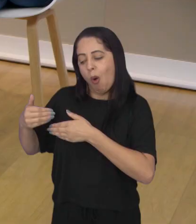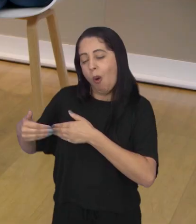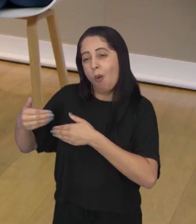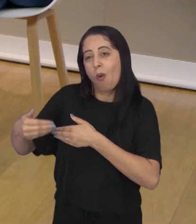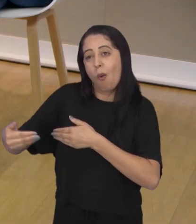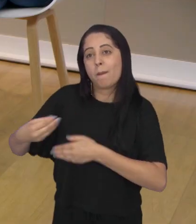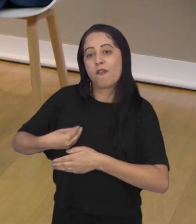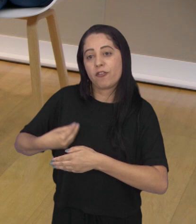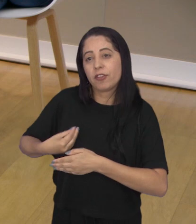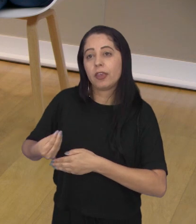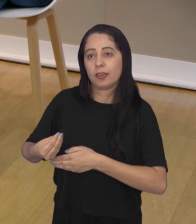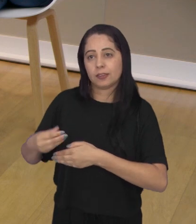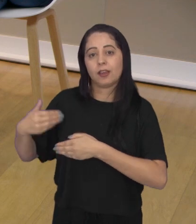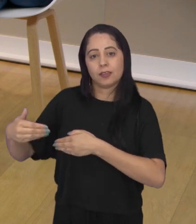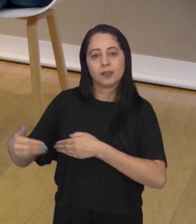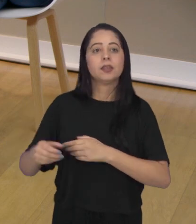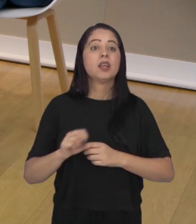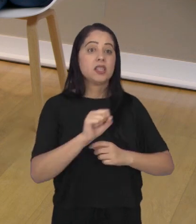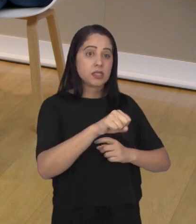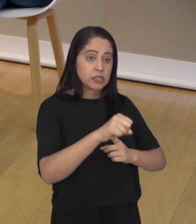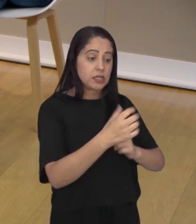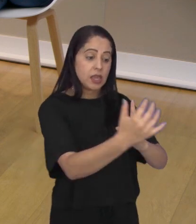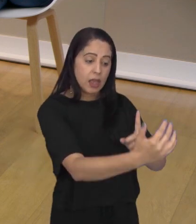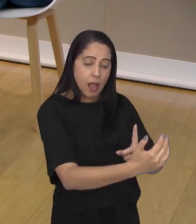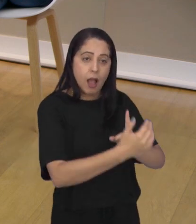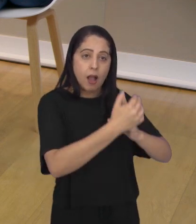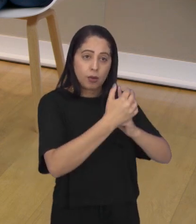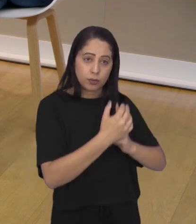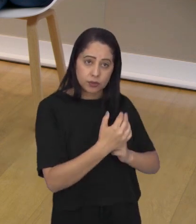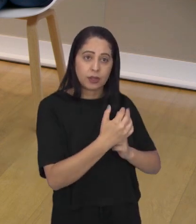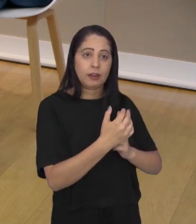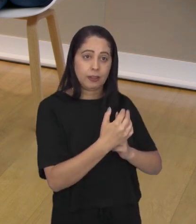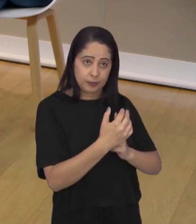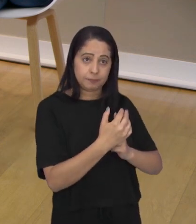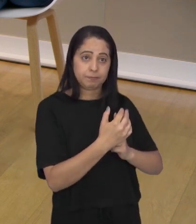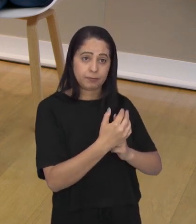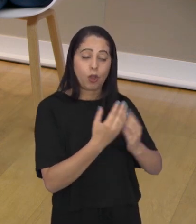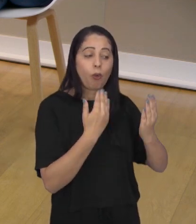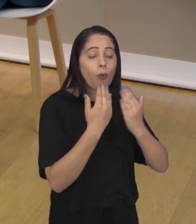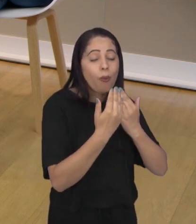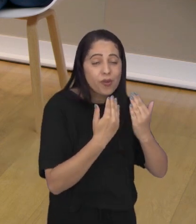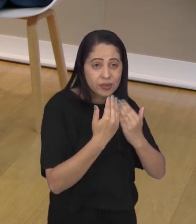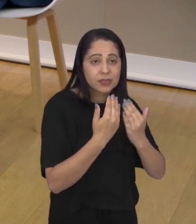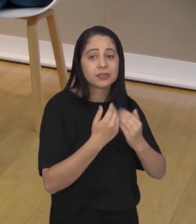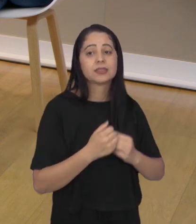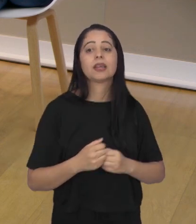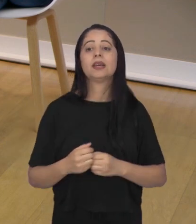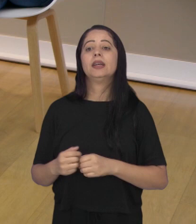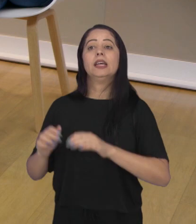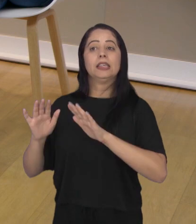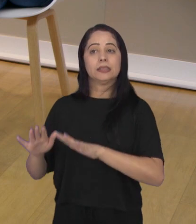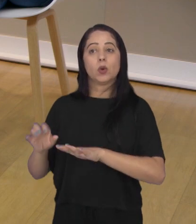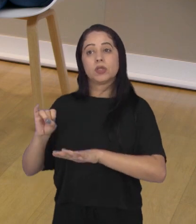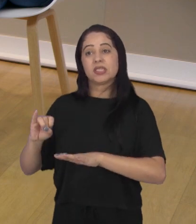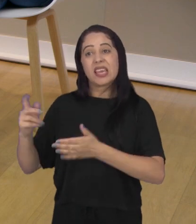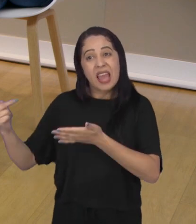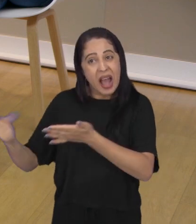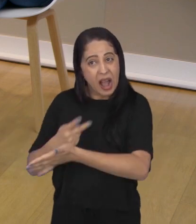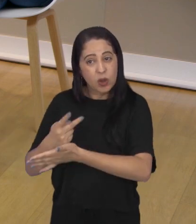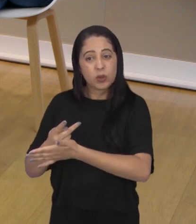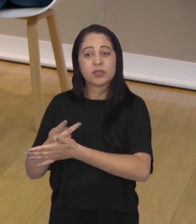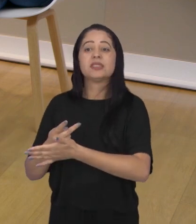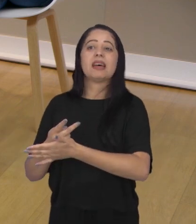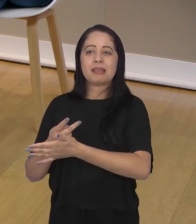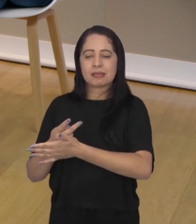estar juntos, trabalhar a parte emocional, acolher. Espaço de escuta. Então, a tem esse sentido. Nos casos de trauma,